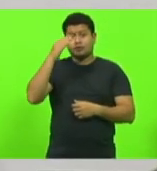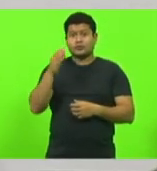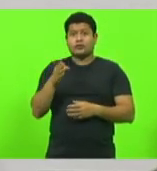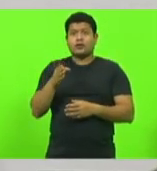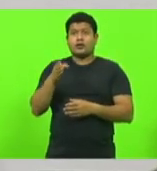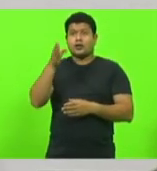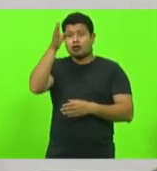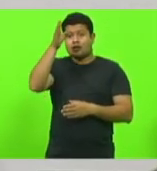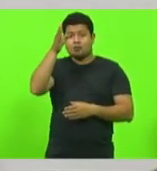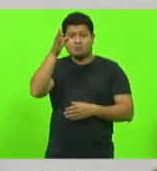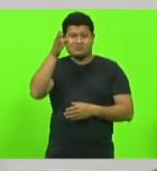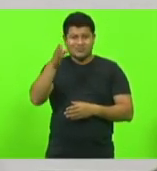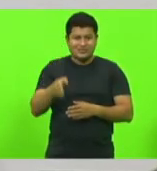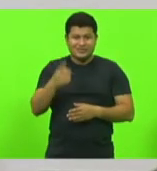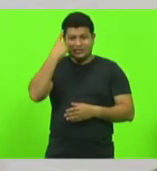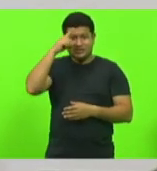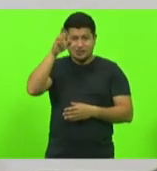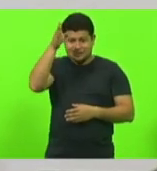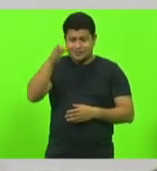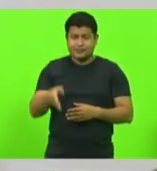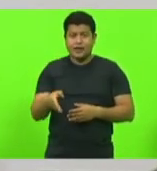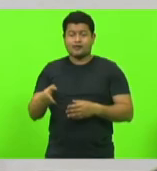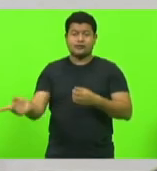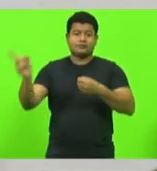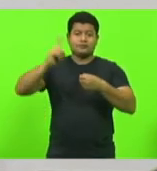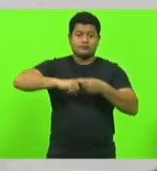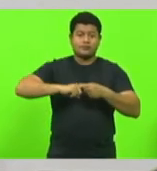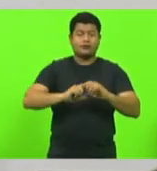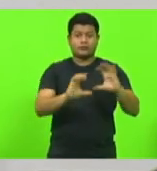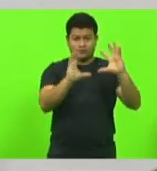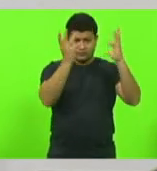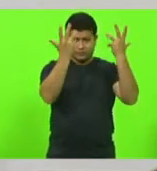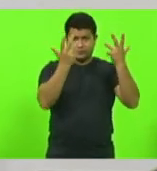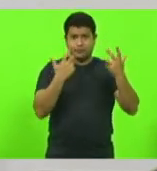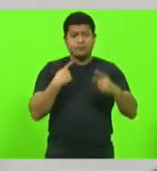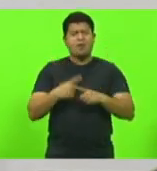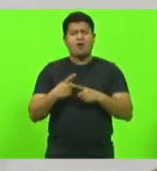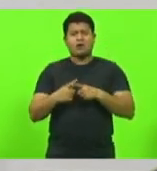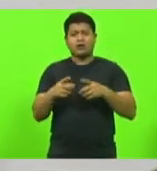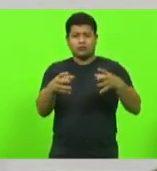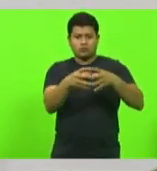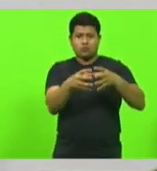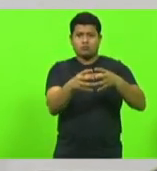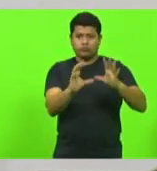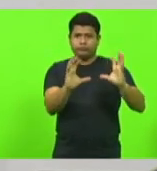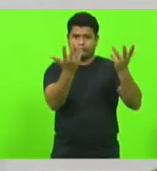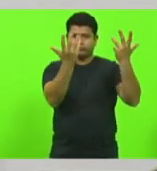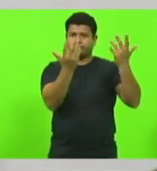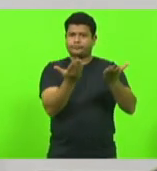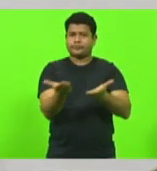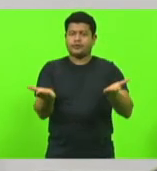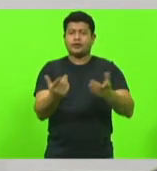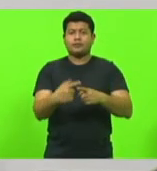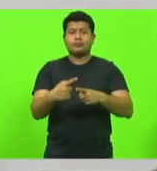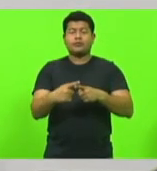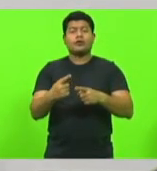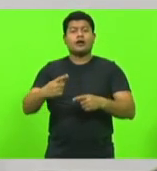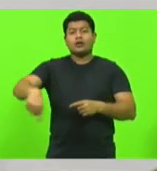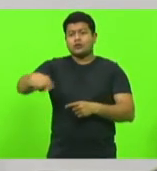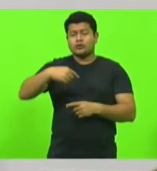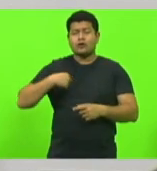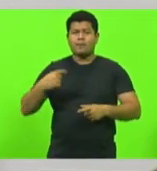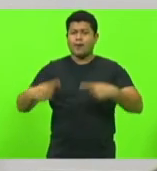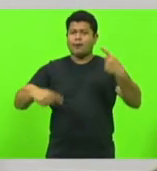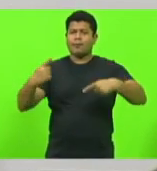setor de eventos. Por que eu tenho dito isso? Em inúmeras ocasiões que nós dialogamos sobre a